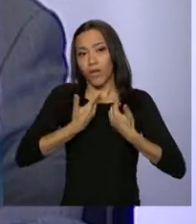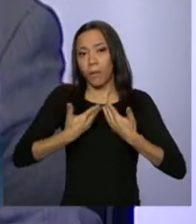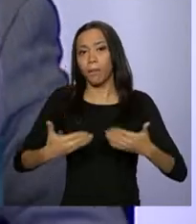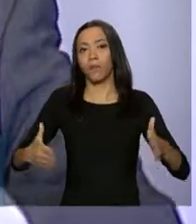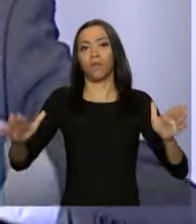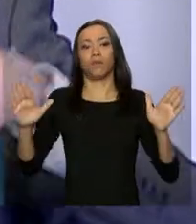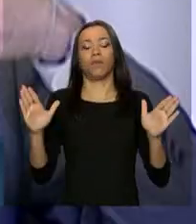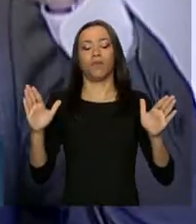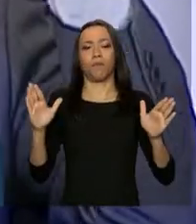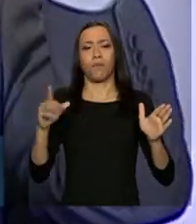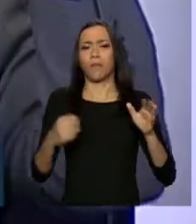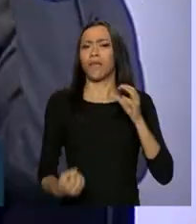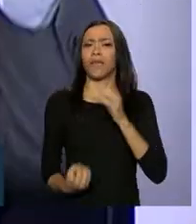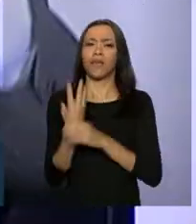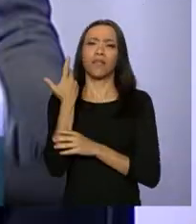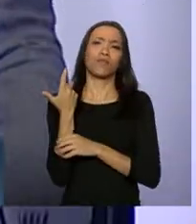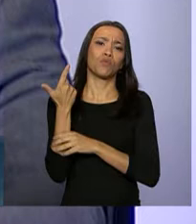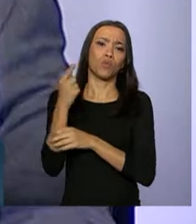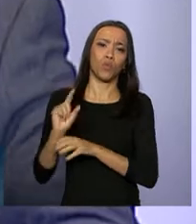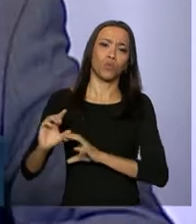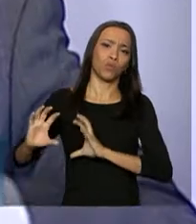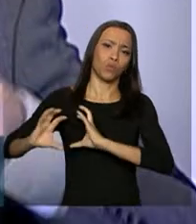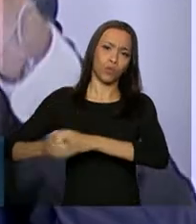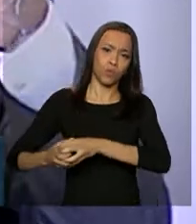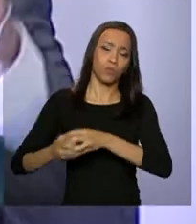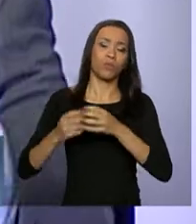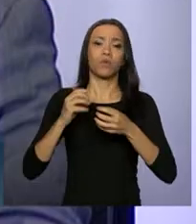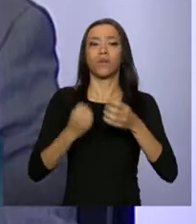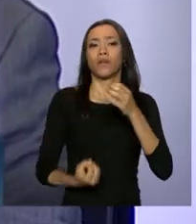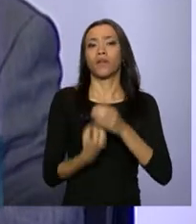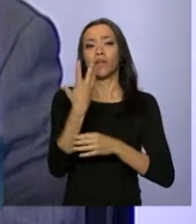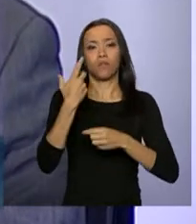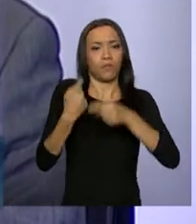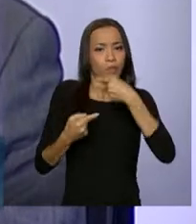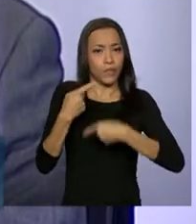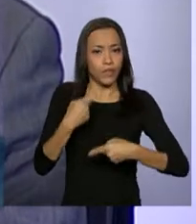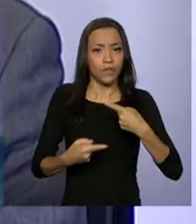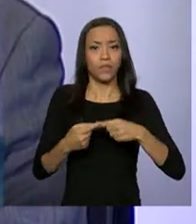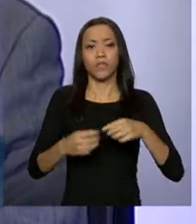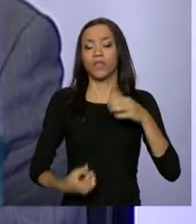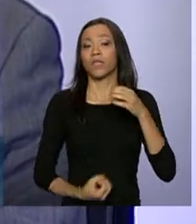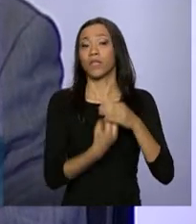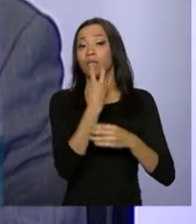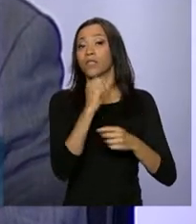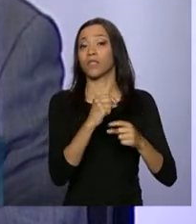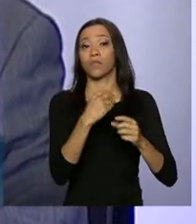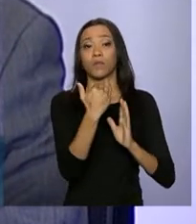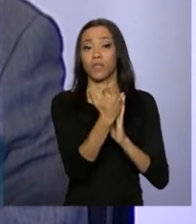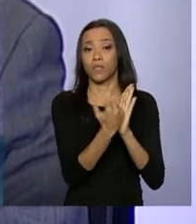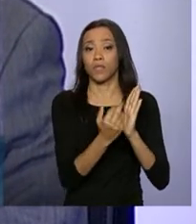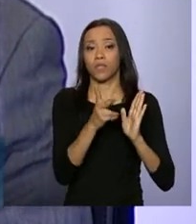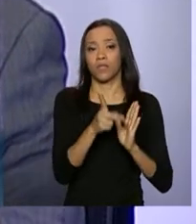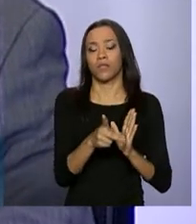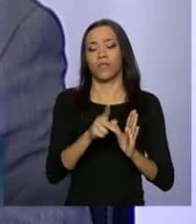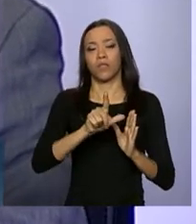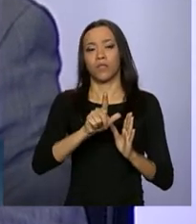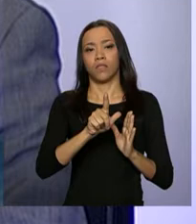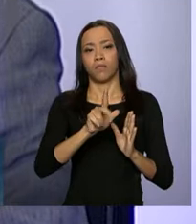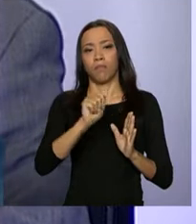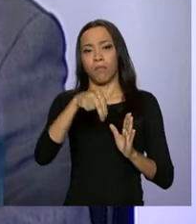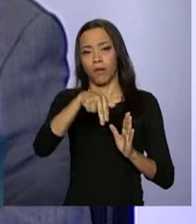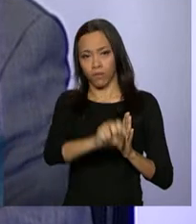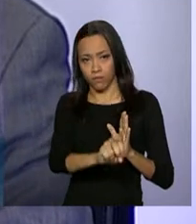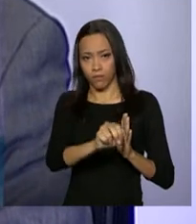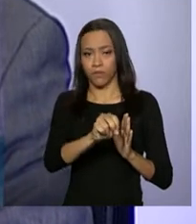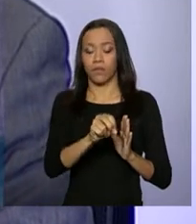com a criação da Conatrai, com as políticas, com os planos, de erradicação do trabalho escravo. Políticas e